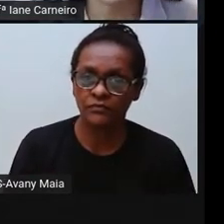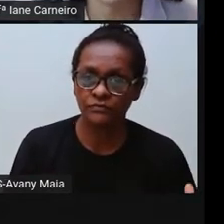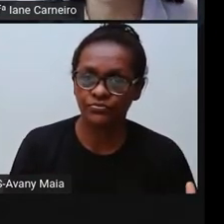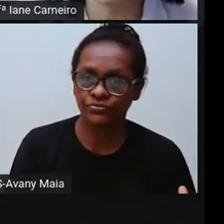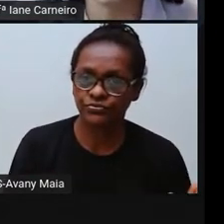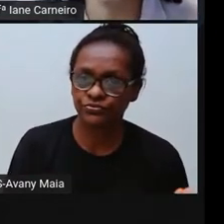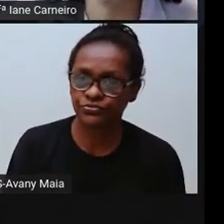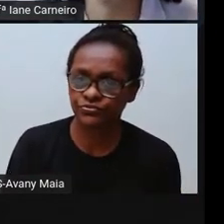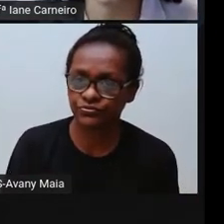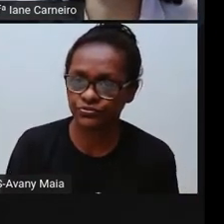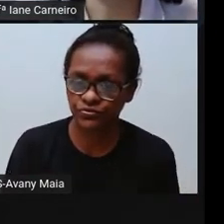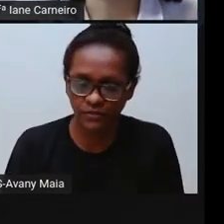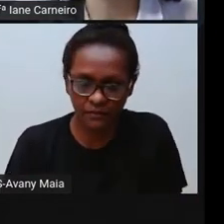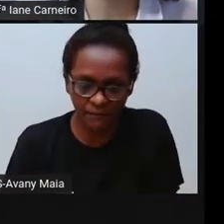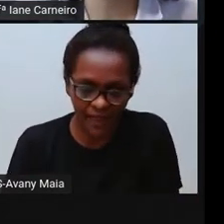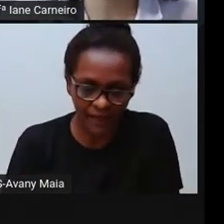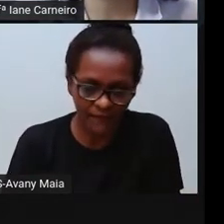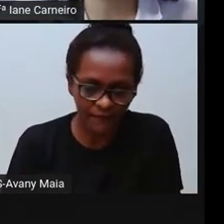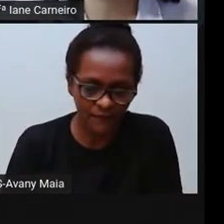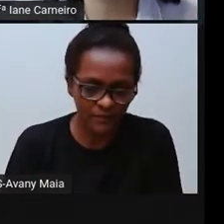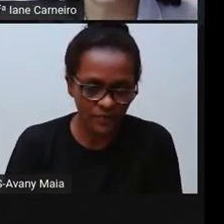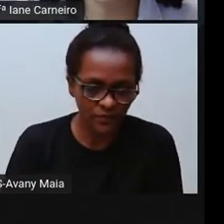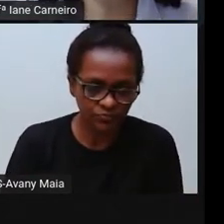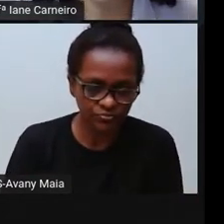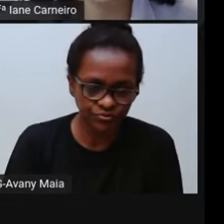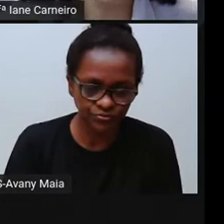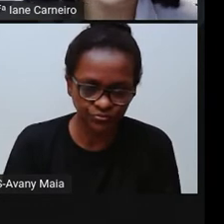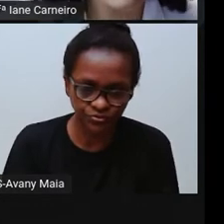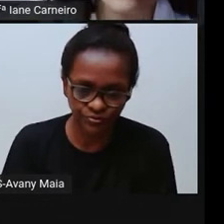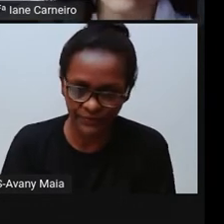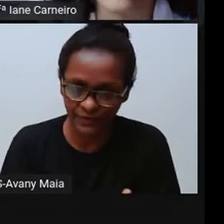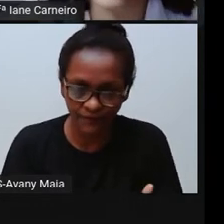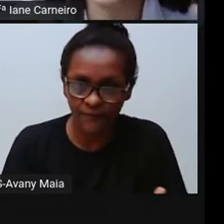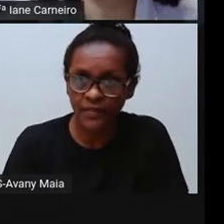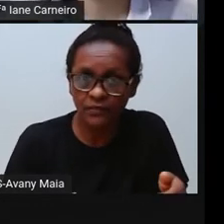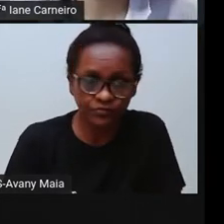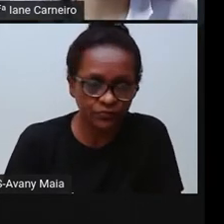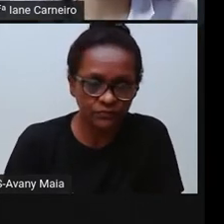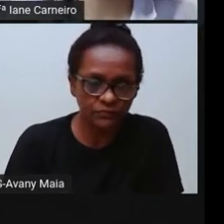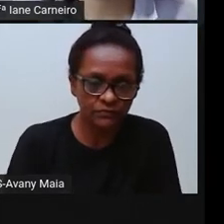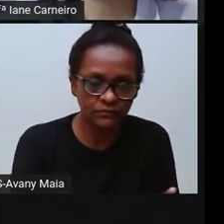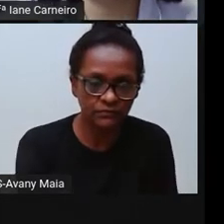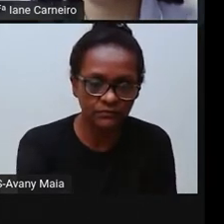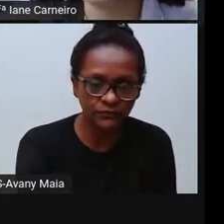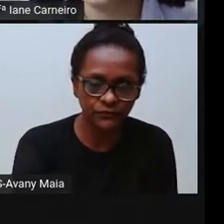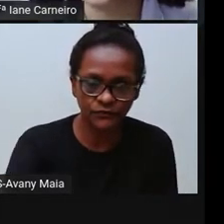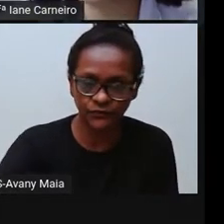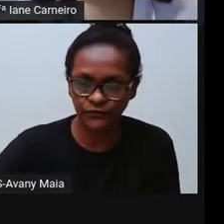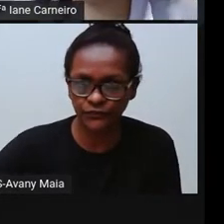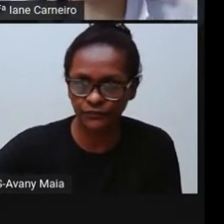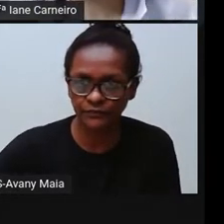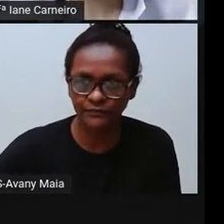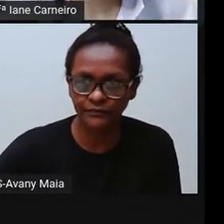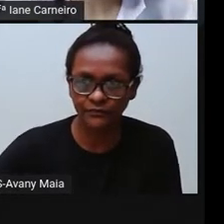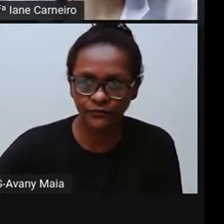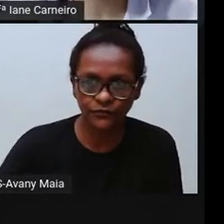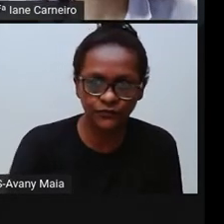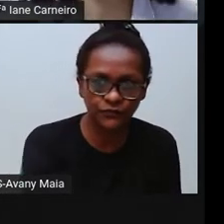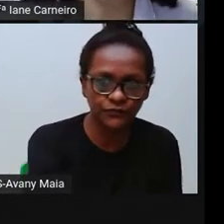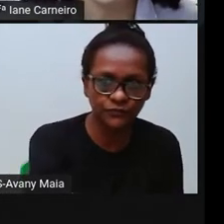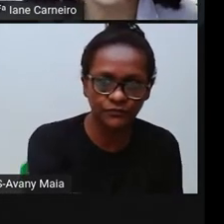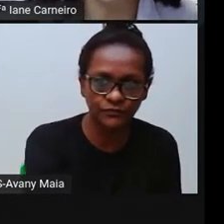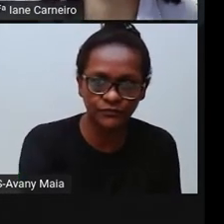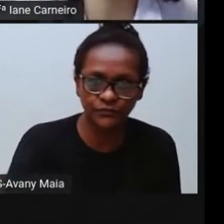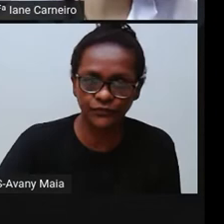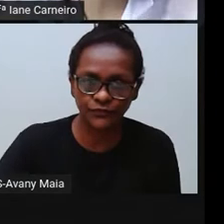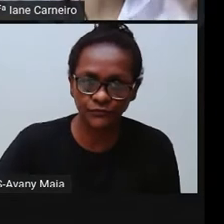controle remoto, né? Tem aqui o tablet da Xuxa. Tem esse aqui, o outro tablet. Tem outro carrinho